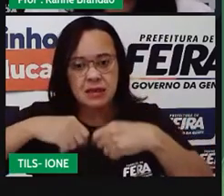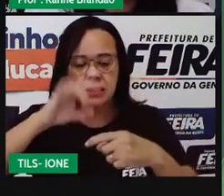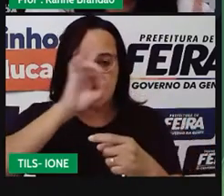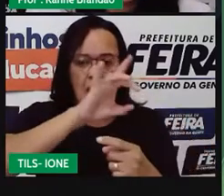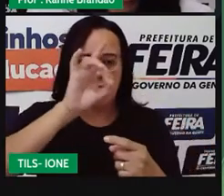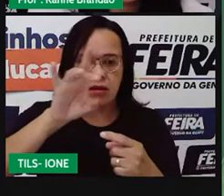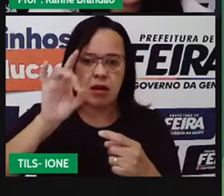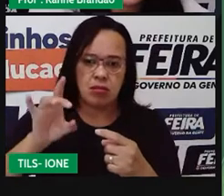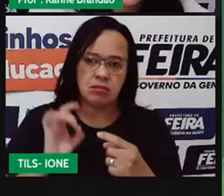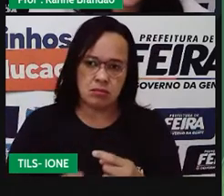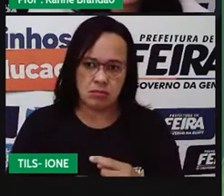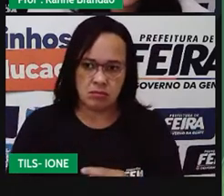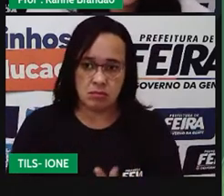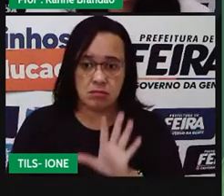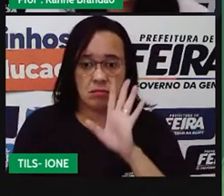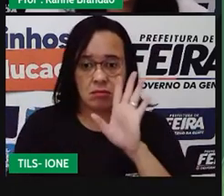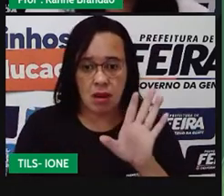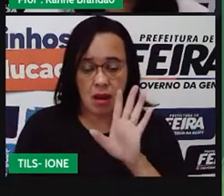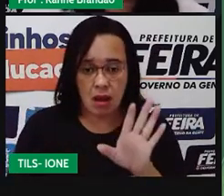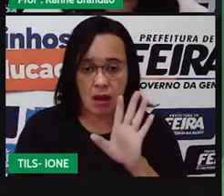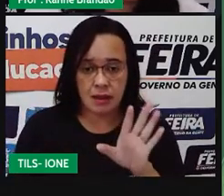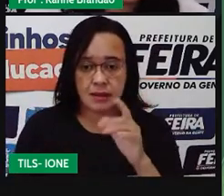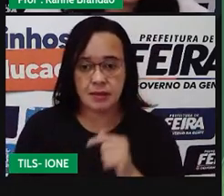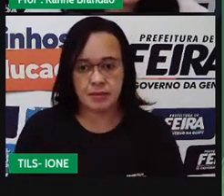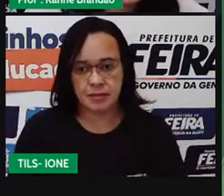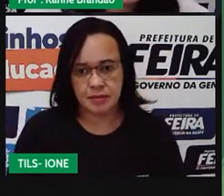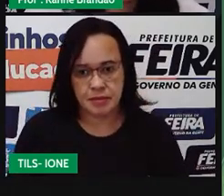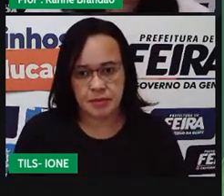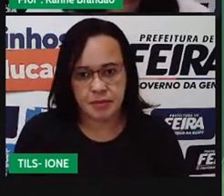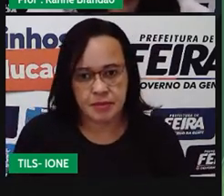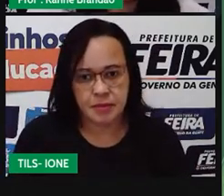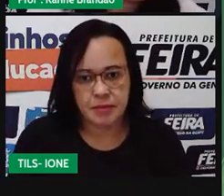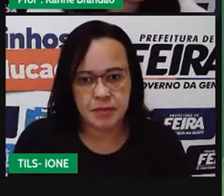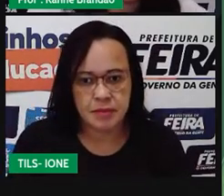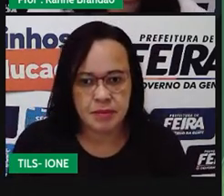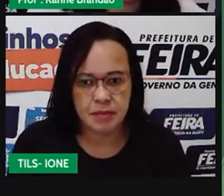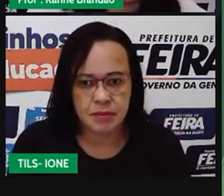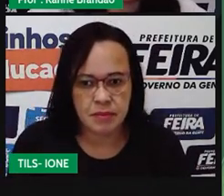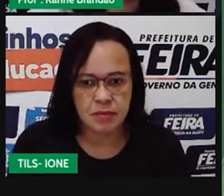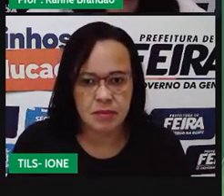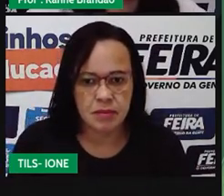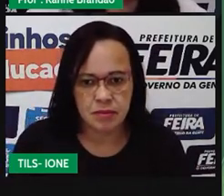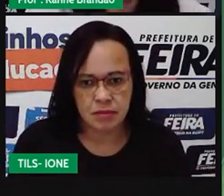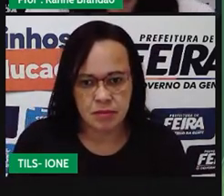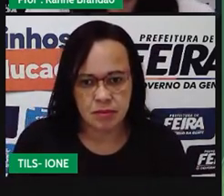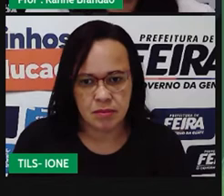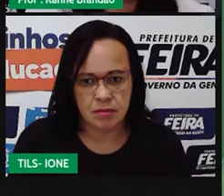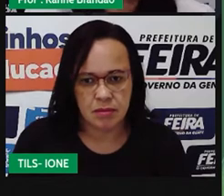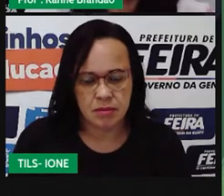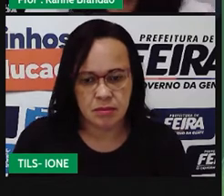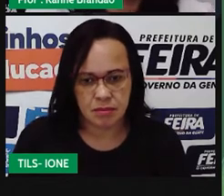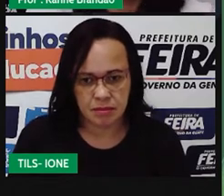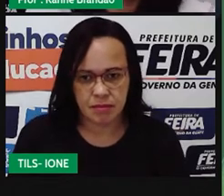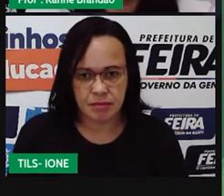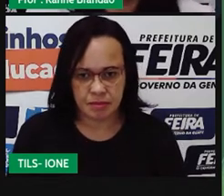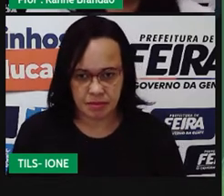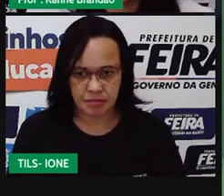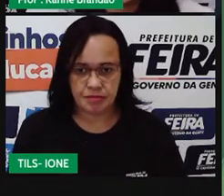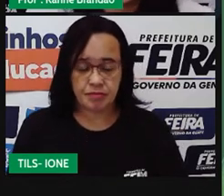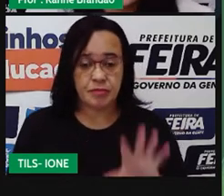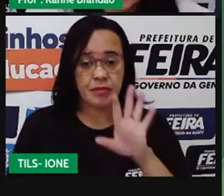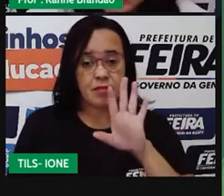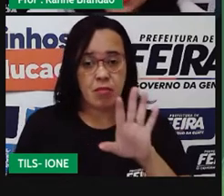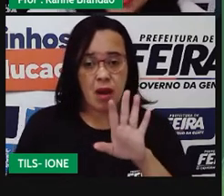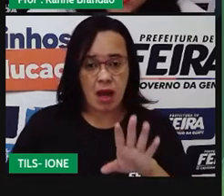pensa em uma protocooperação. Por quê? Porque se um indivíduo morrer, o outro não vai morrer por conta disso. O outro vai procurar uma